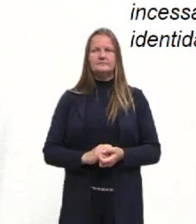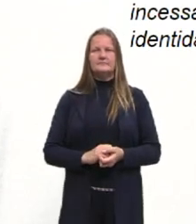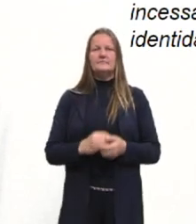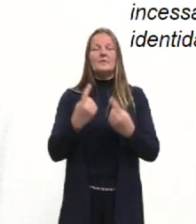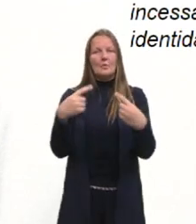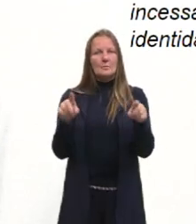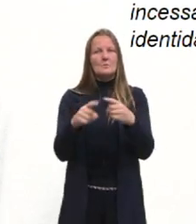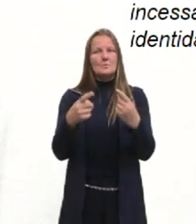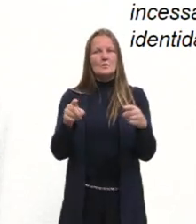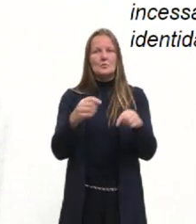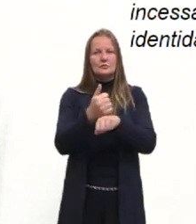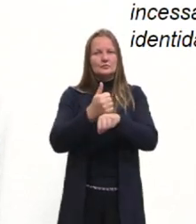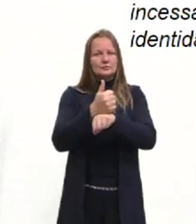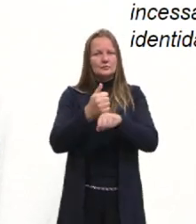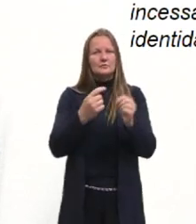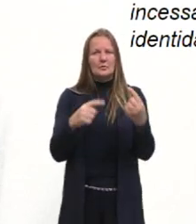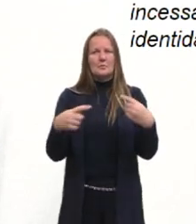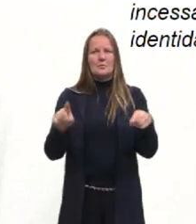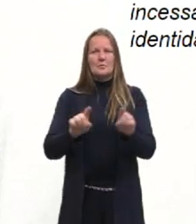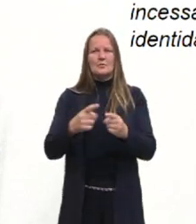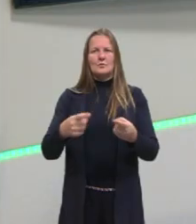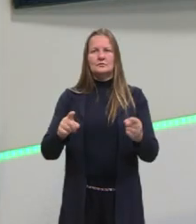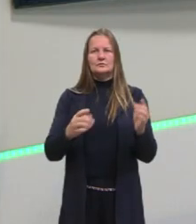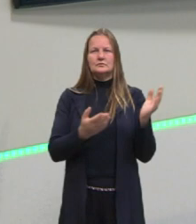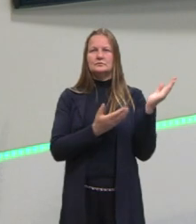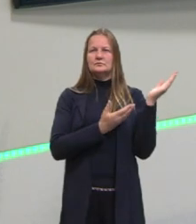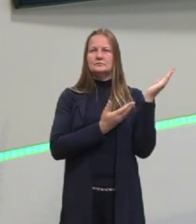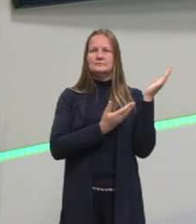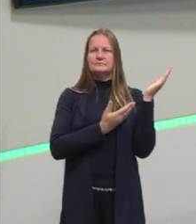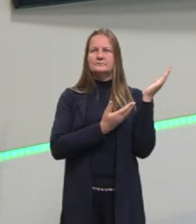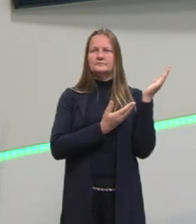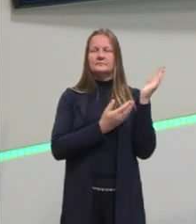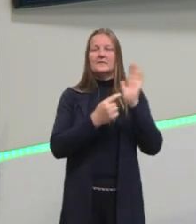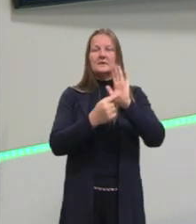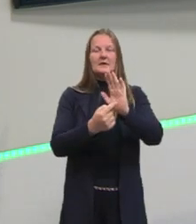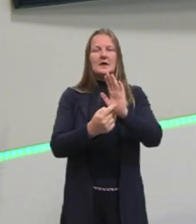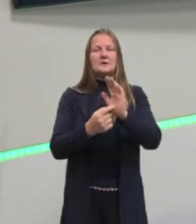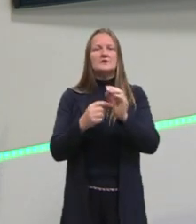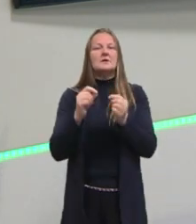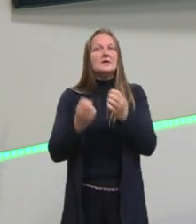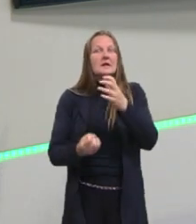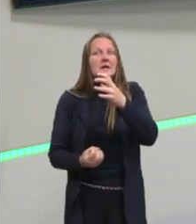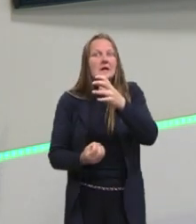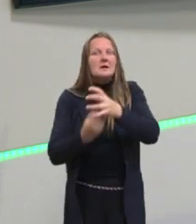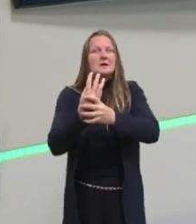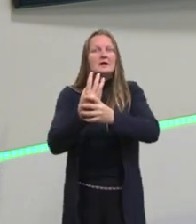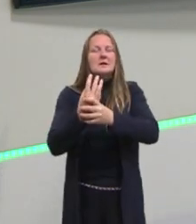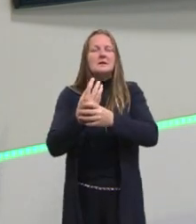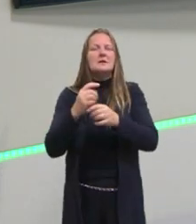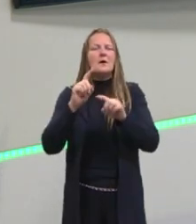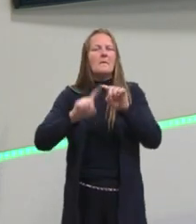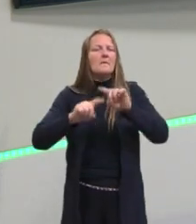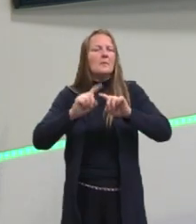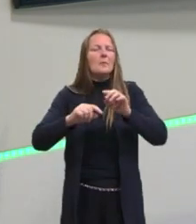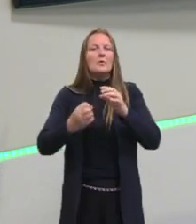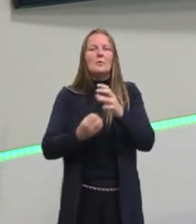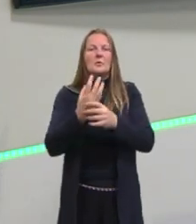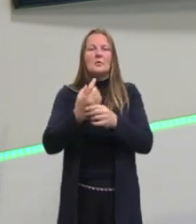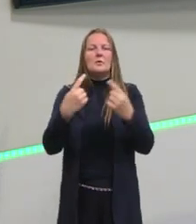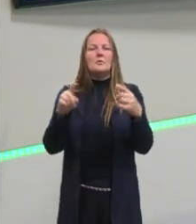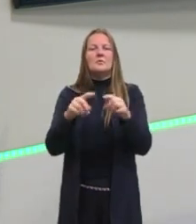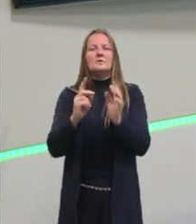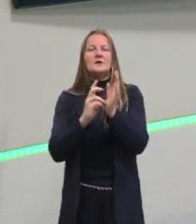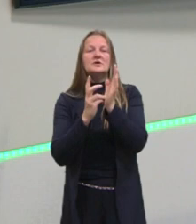ele traz para a sua apresentação, na Semana de Arte Moderna, uma composição com elementos da música